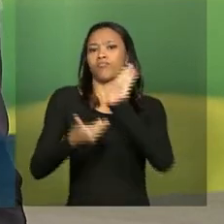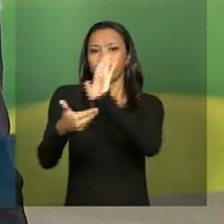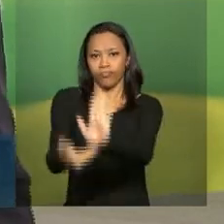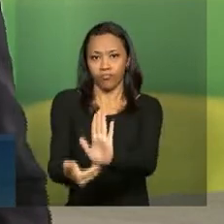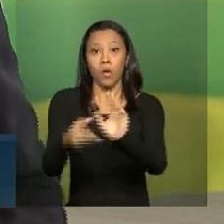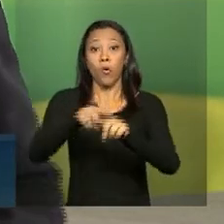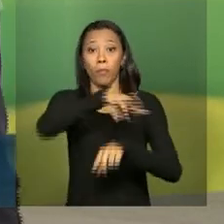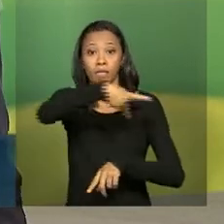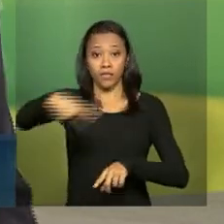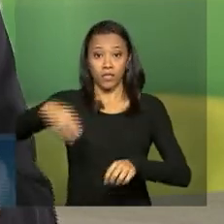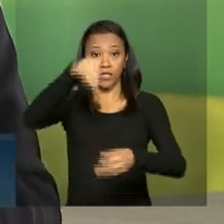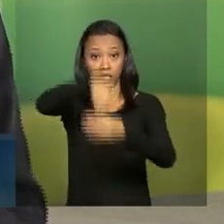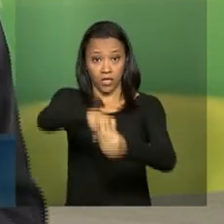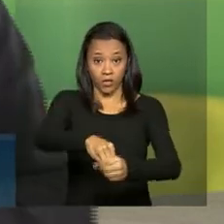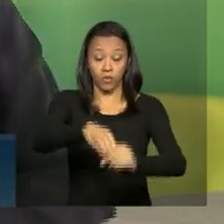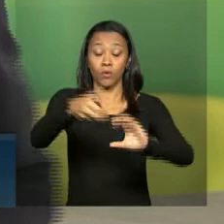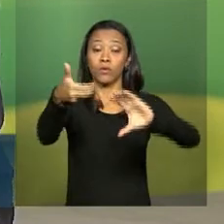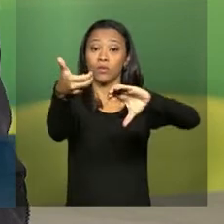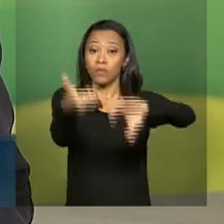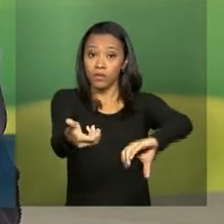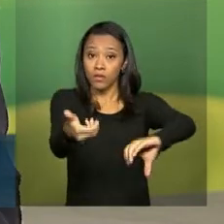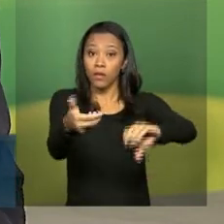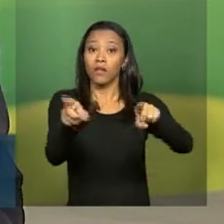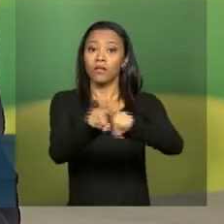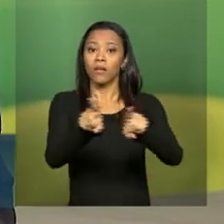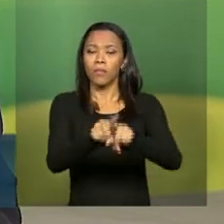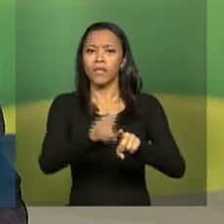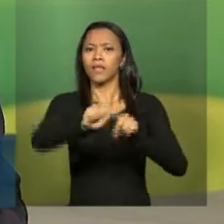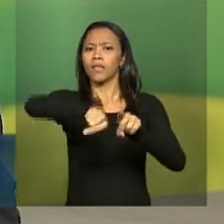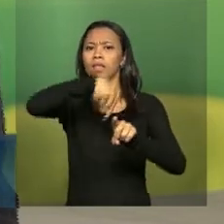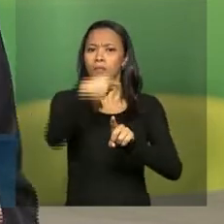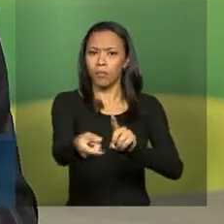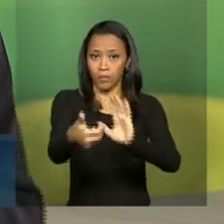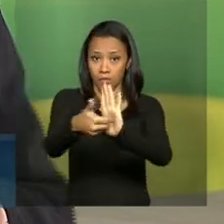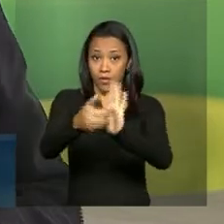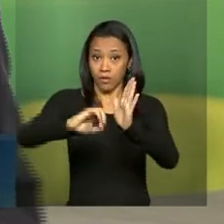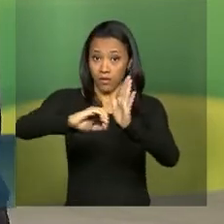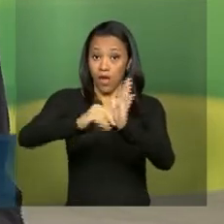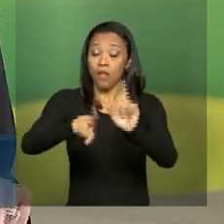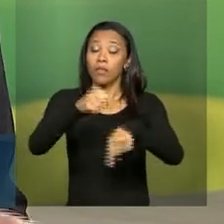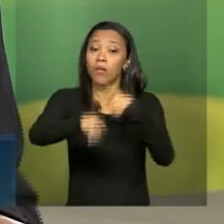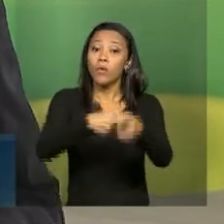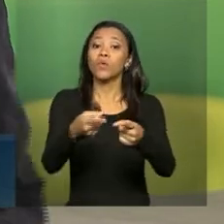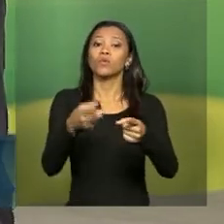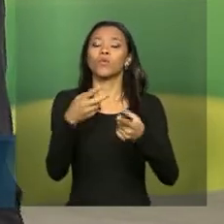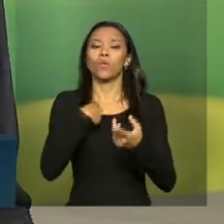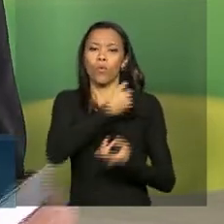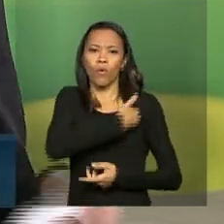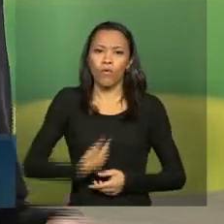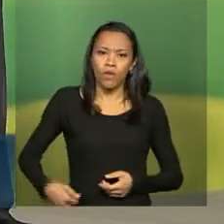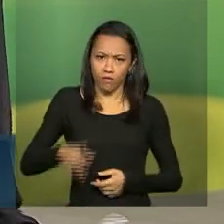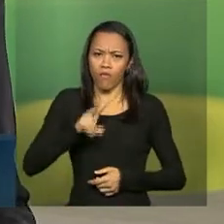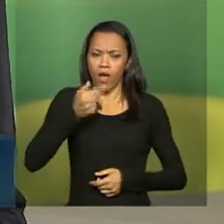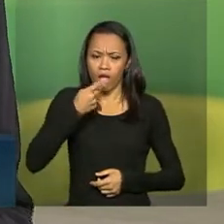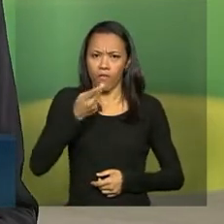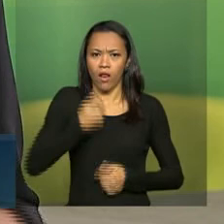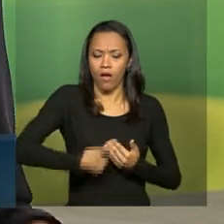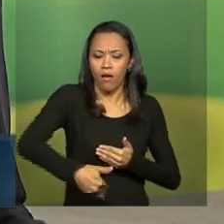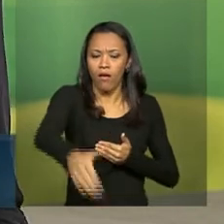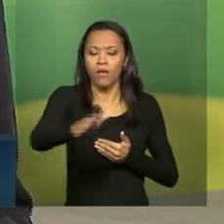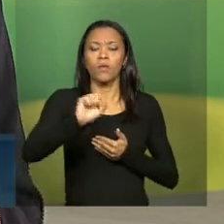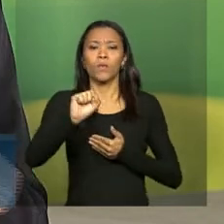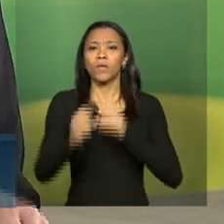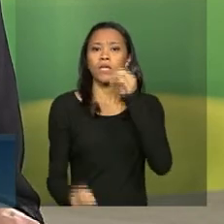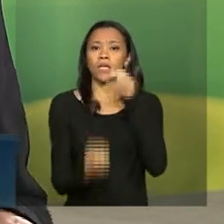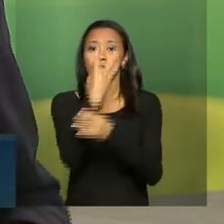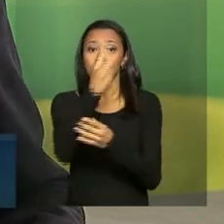Senado Federal, Renan Calheiros. Na saída, o ministro José Eduardo Cardoso disse que o governo também vai anunciar mecanismos, vai anunciar a